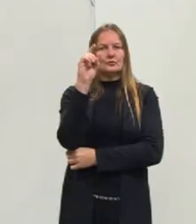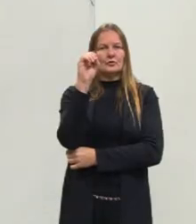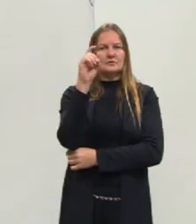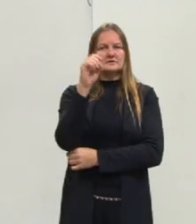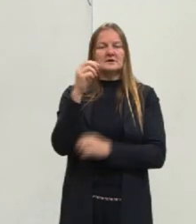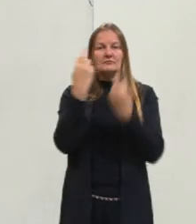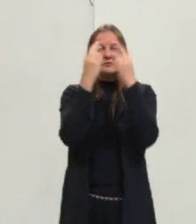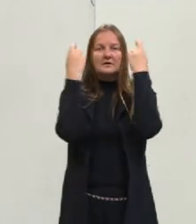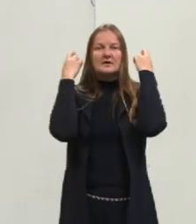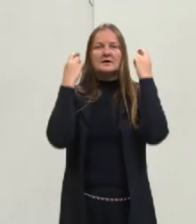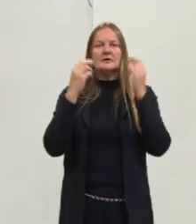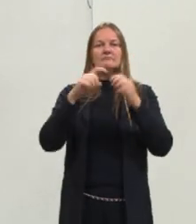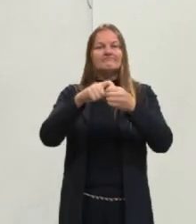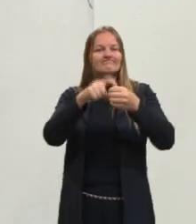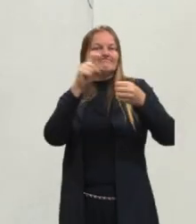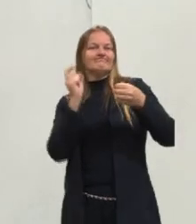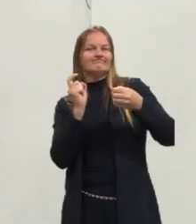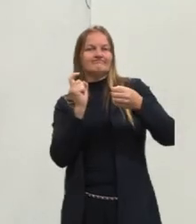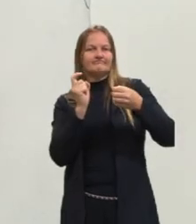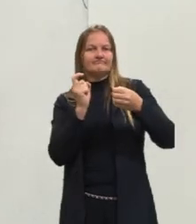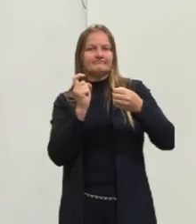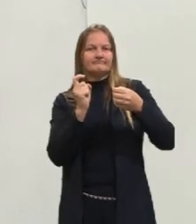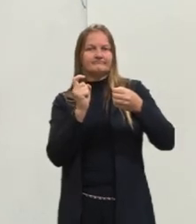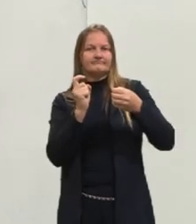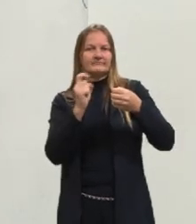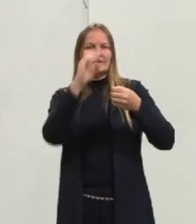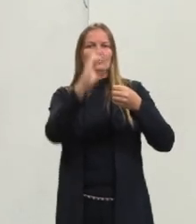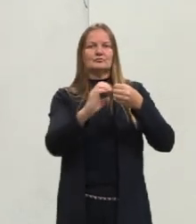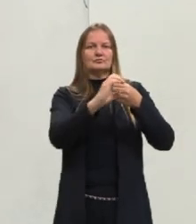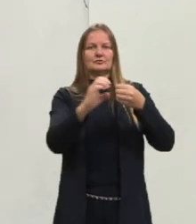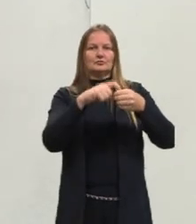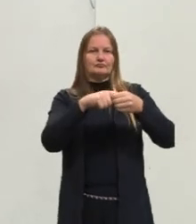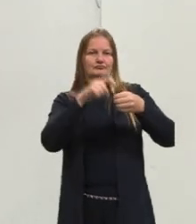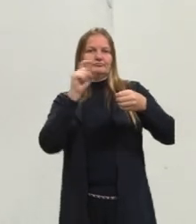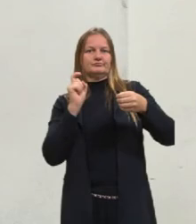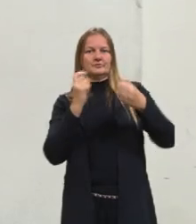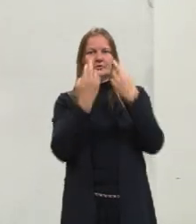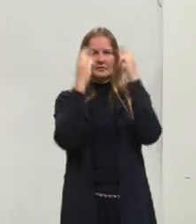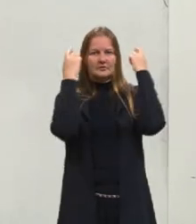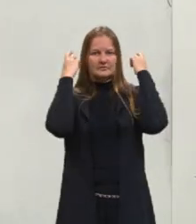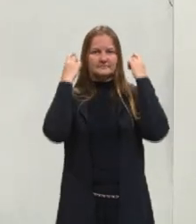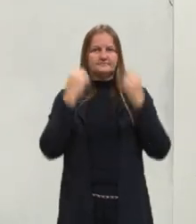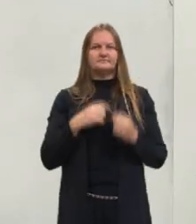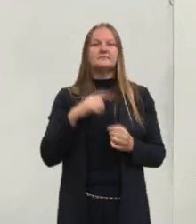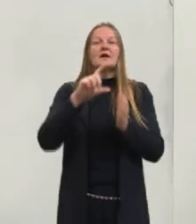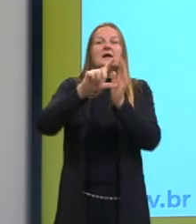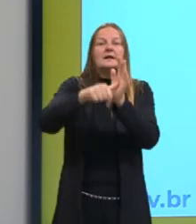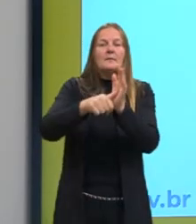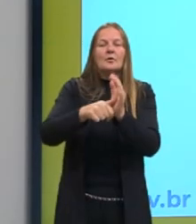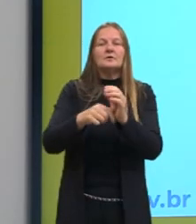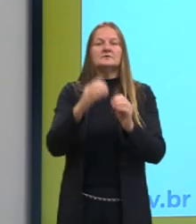definitivamente da Igreja Católica. E depois vai ter o cisma do Ocidente,